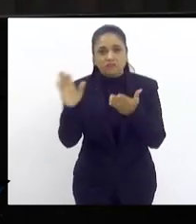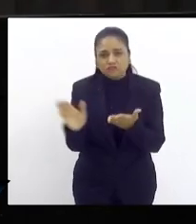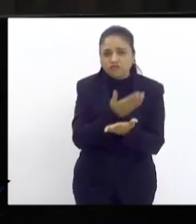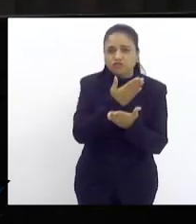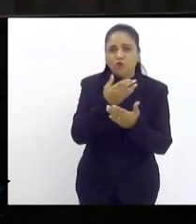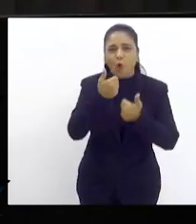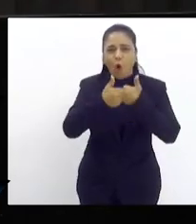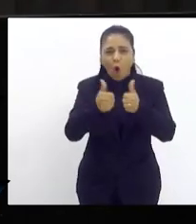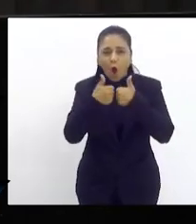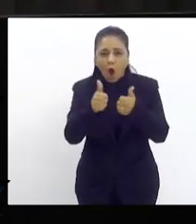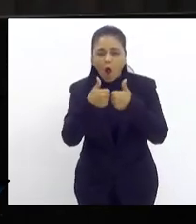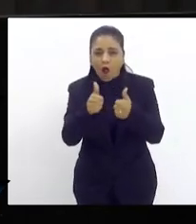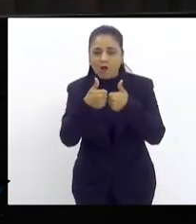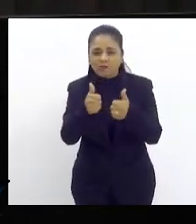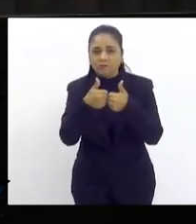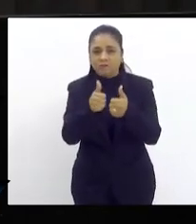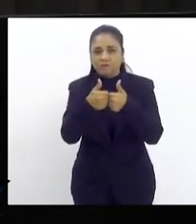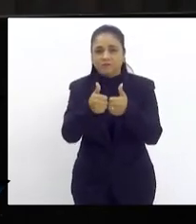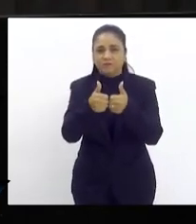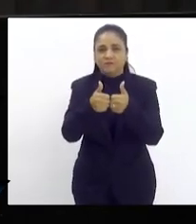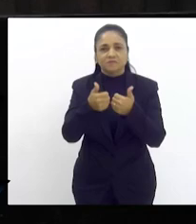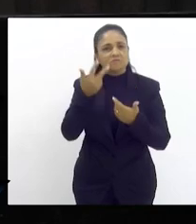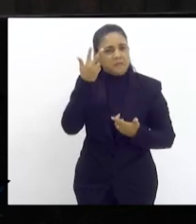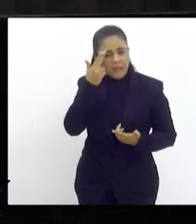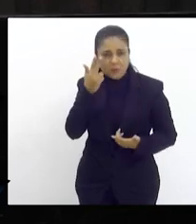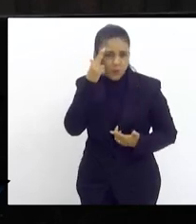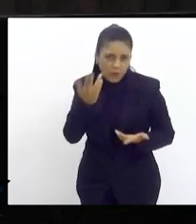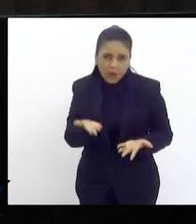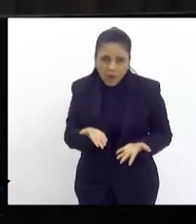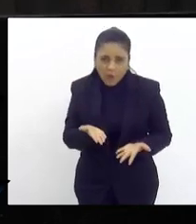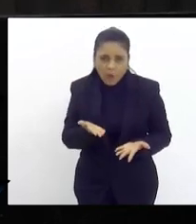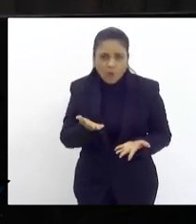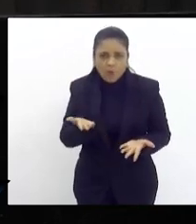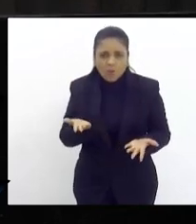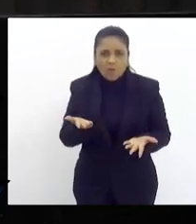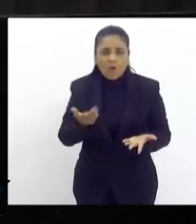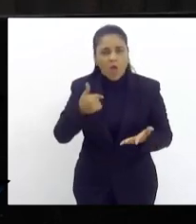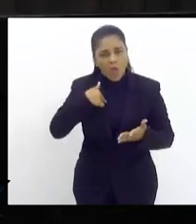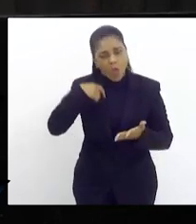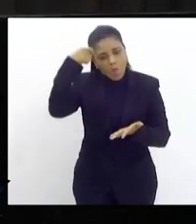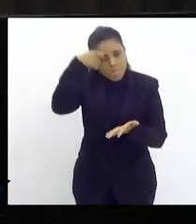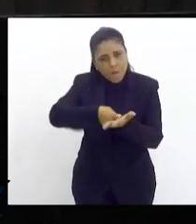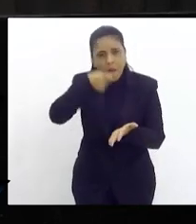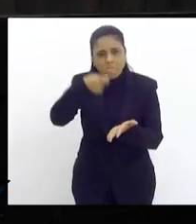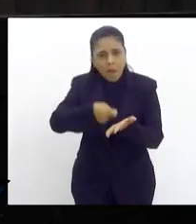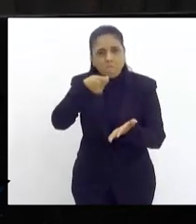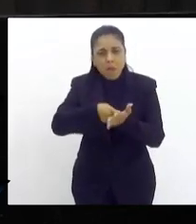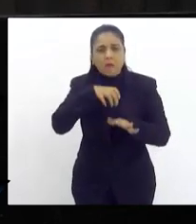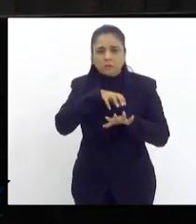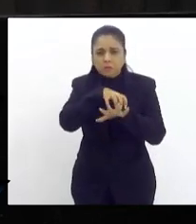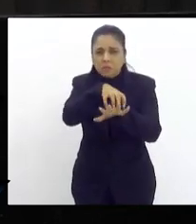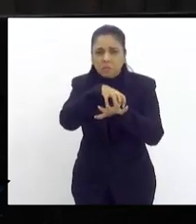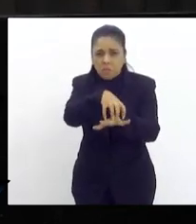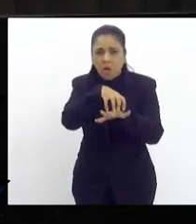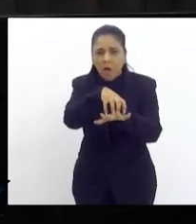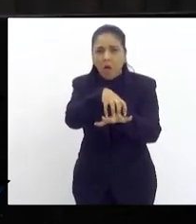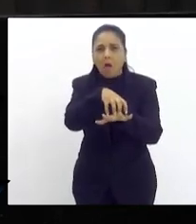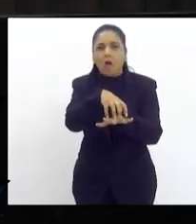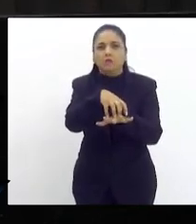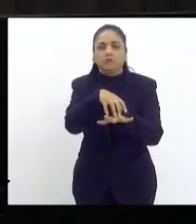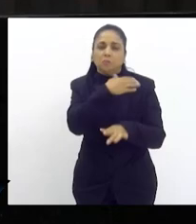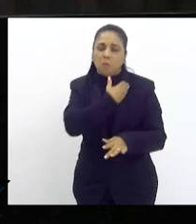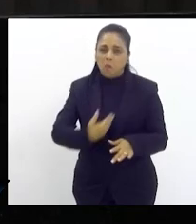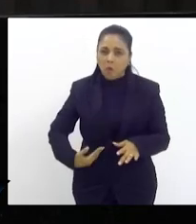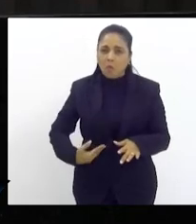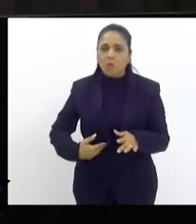natural todos sabem aqui que eu sou um cara que batam muito na questão do transporte público principalmente na